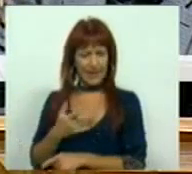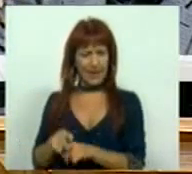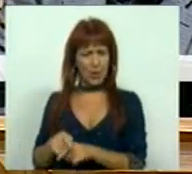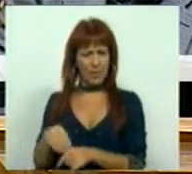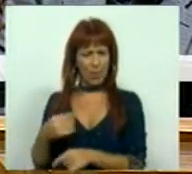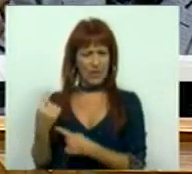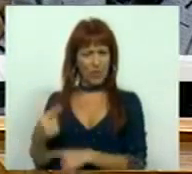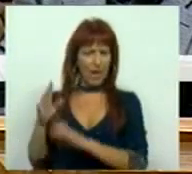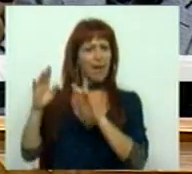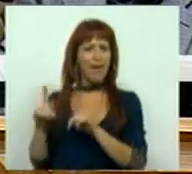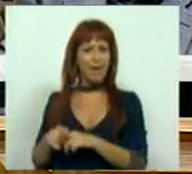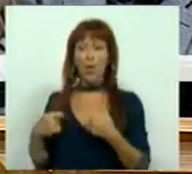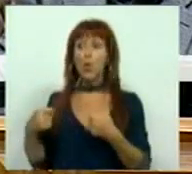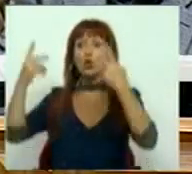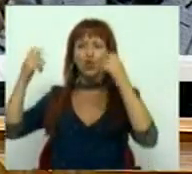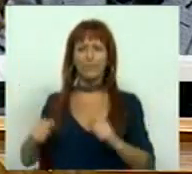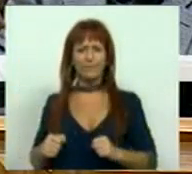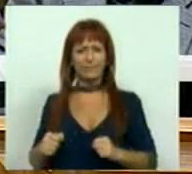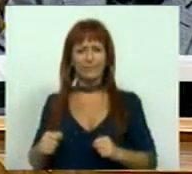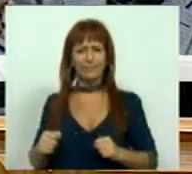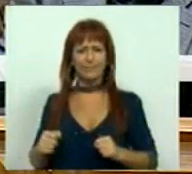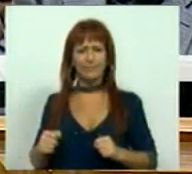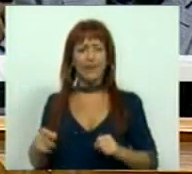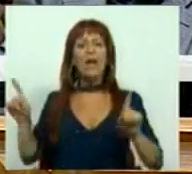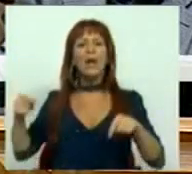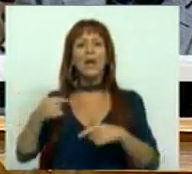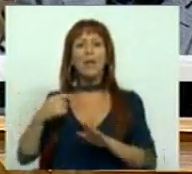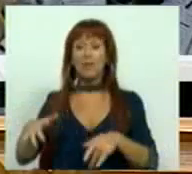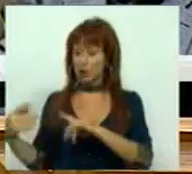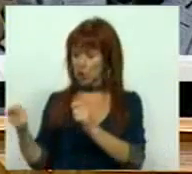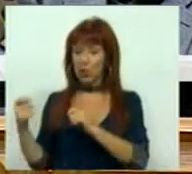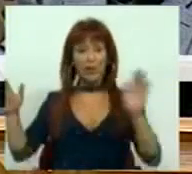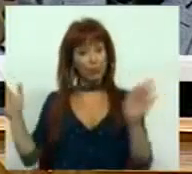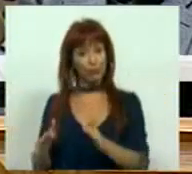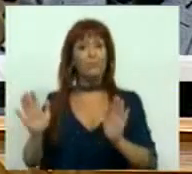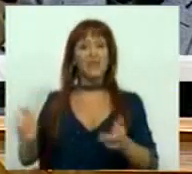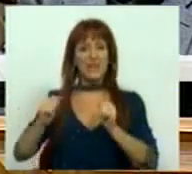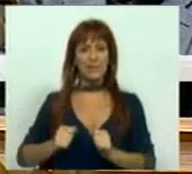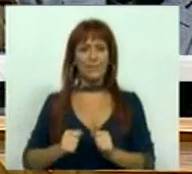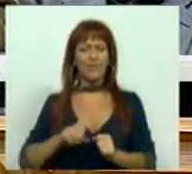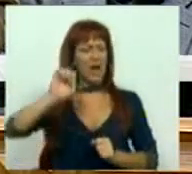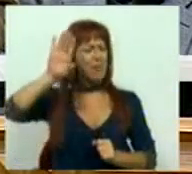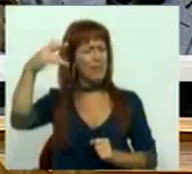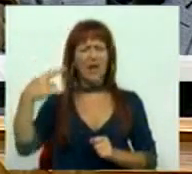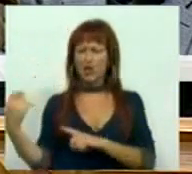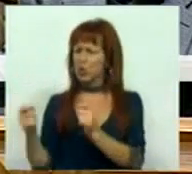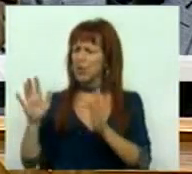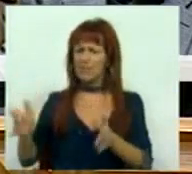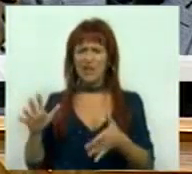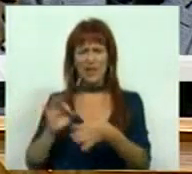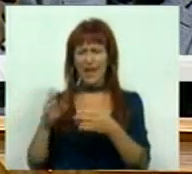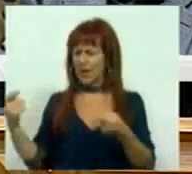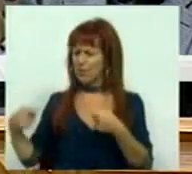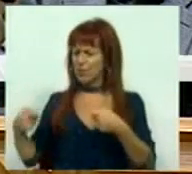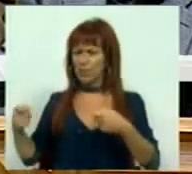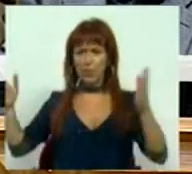uma preocupação, os custos. E também temos que discutir a redução de custos. Mas a primeira discussão que temos que ter com a redução